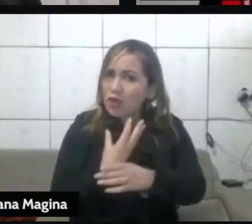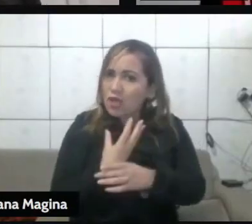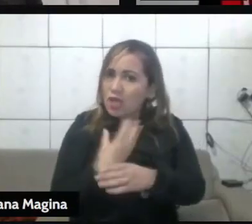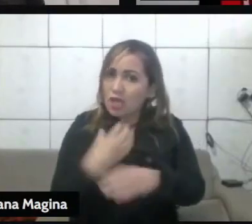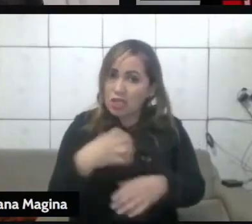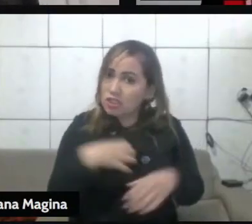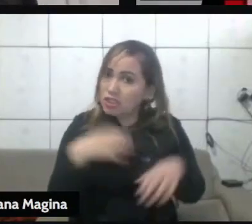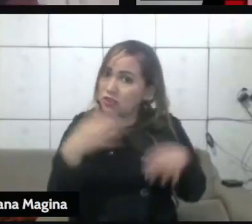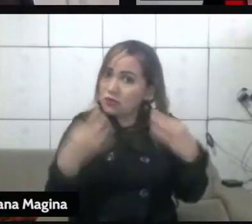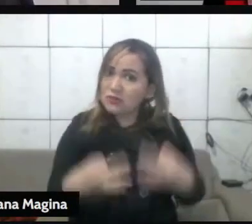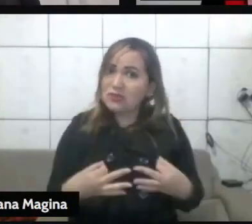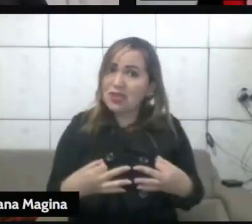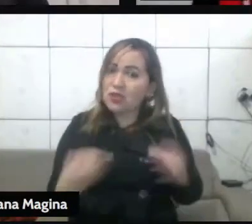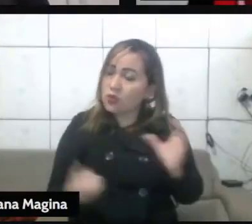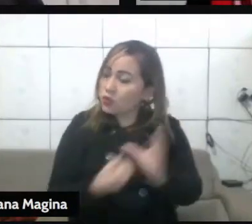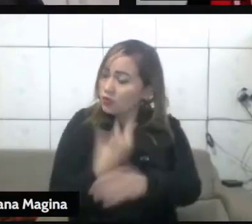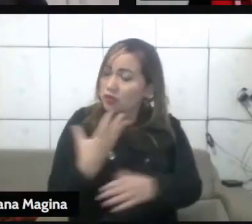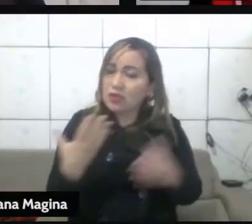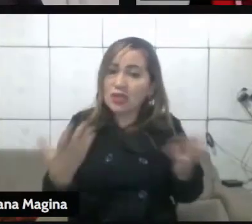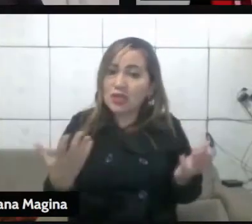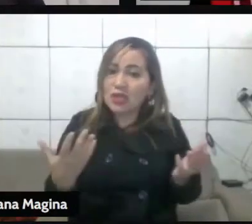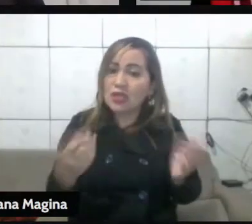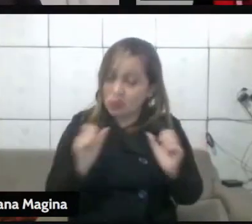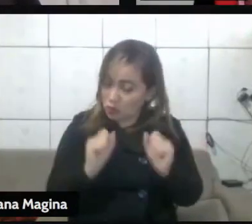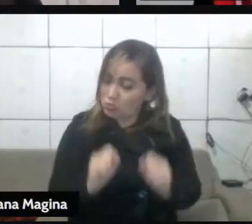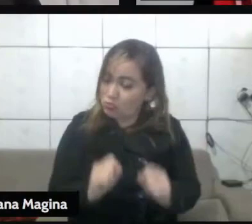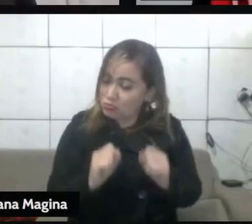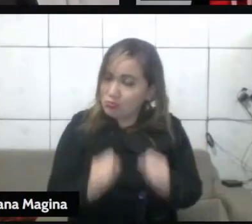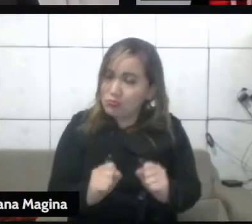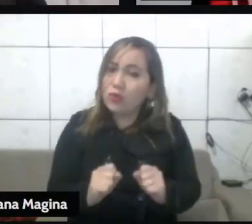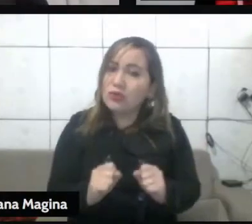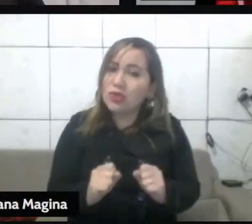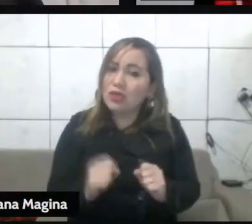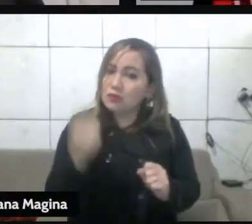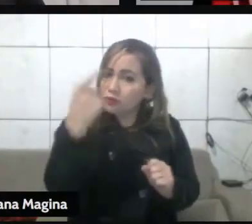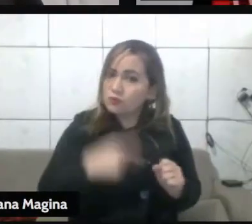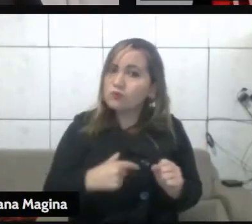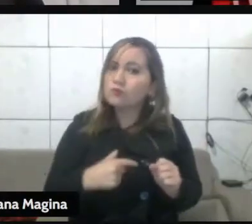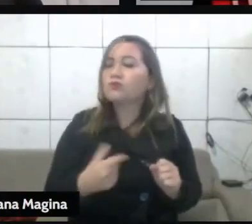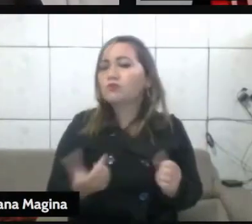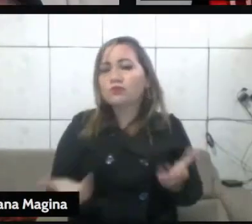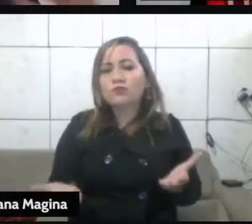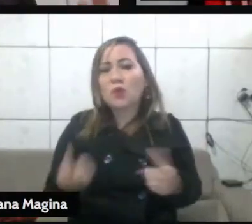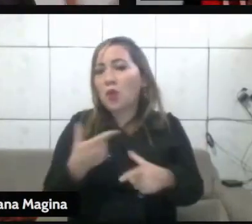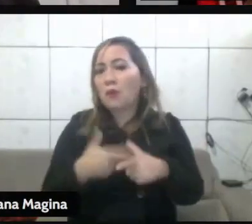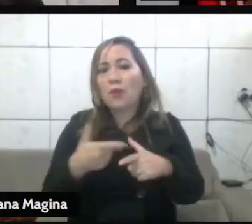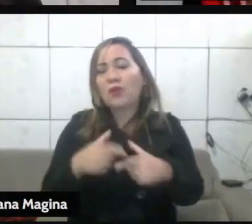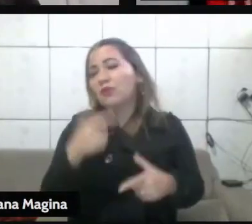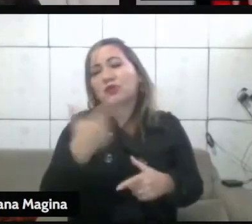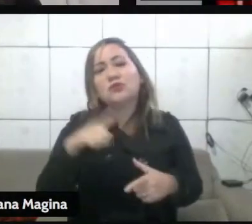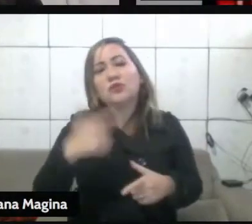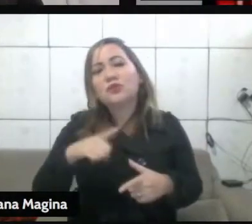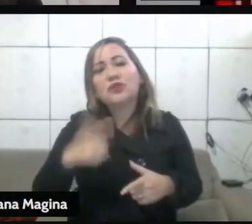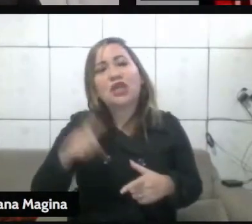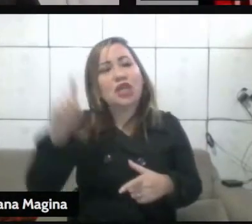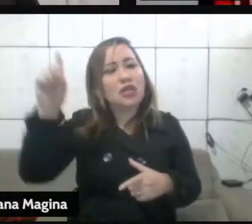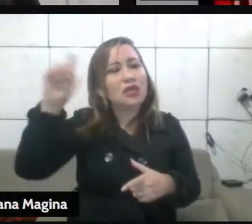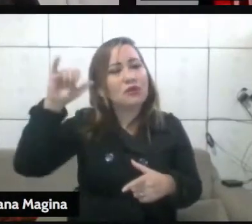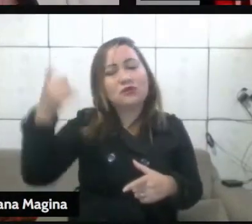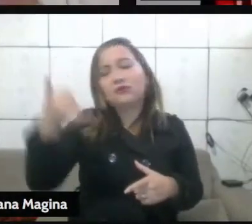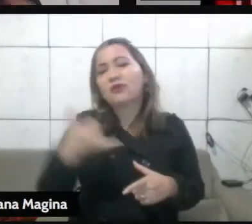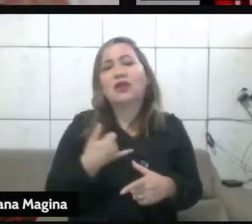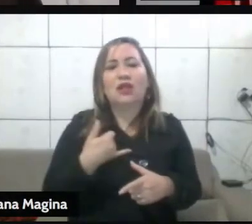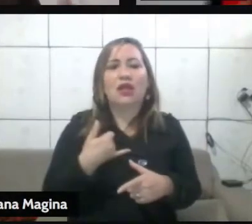E ele, como Criador, tem poder sobre a sua criatura. Não vejo nenhum problema em ele falar isso. Não vejo problema quando a minha mãe, que